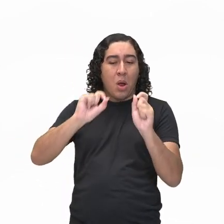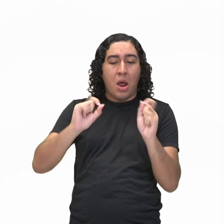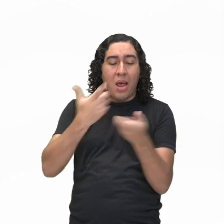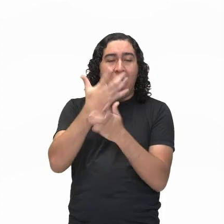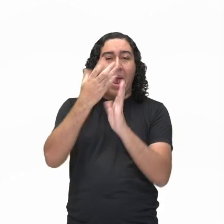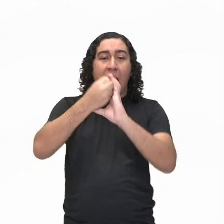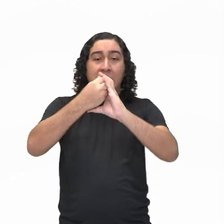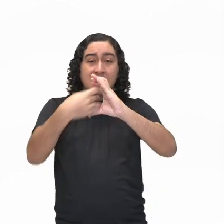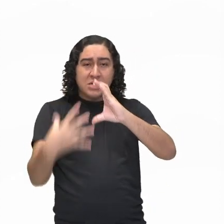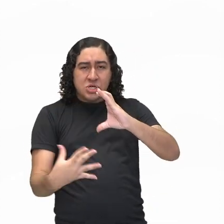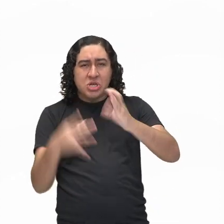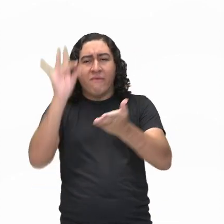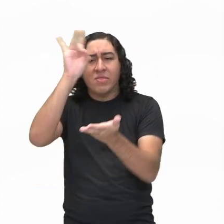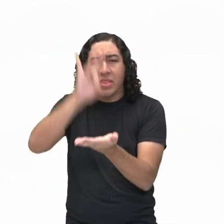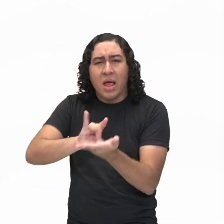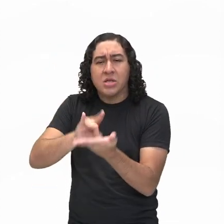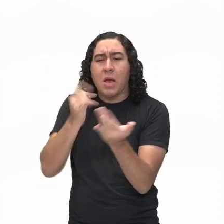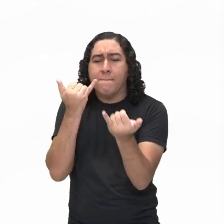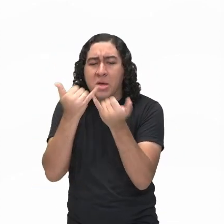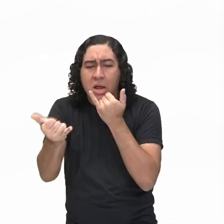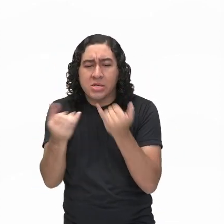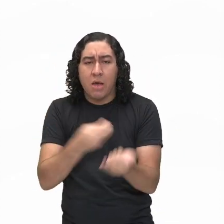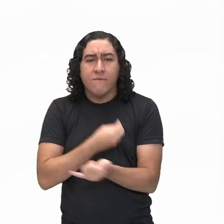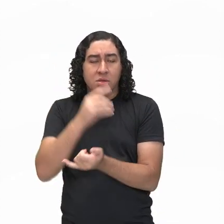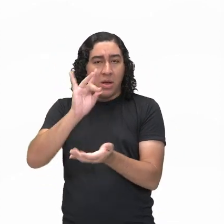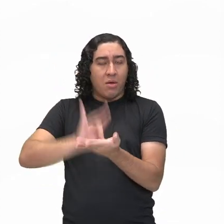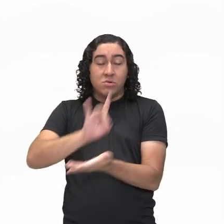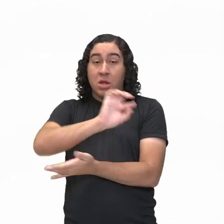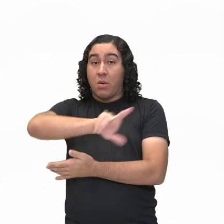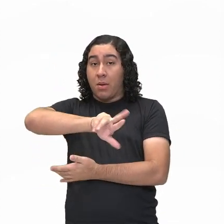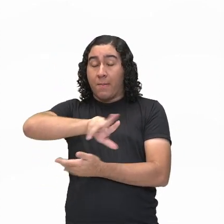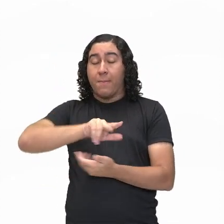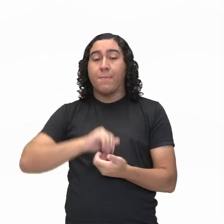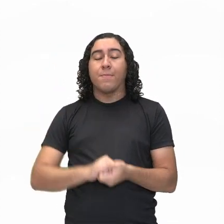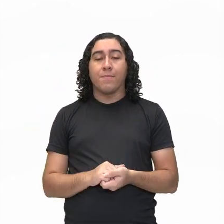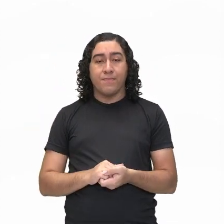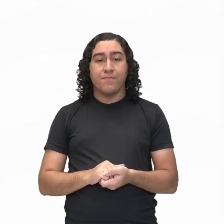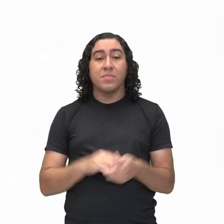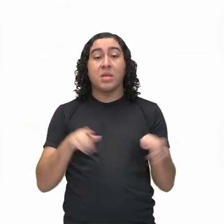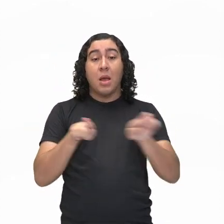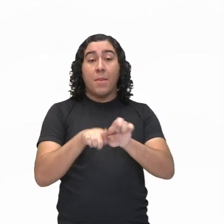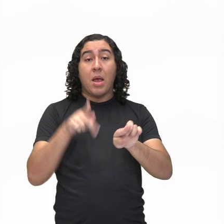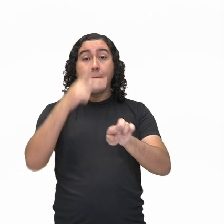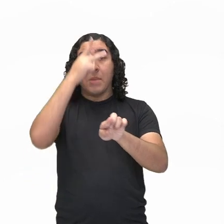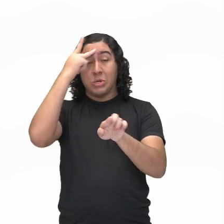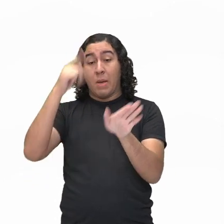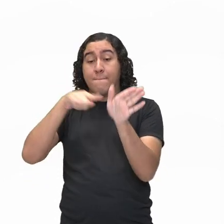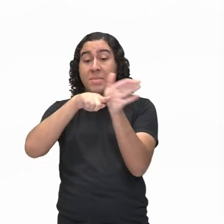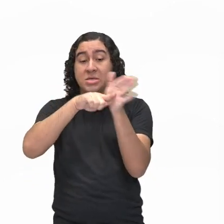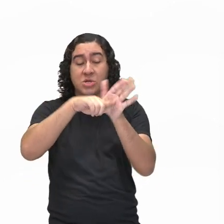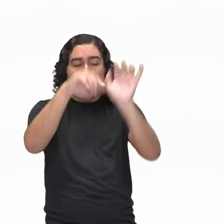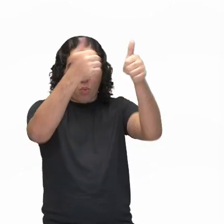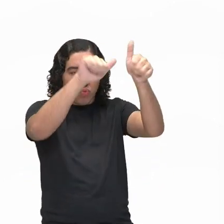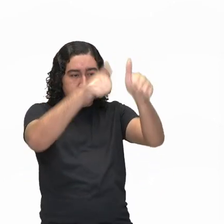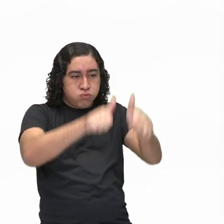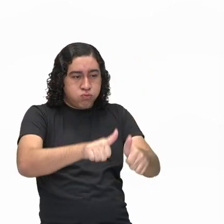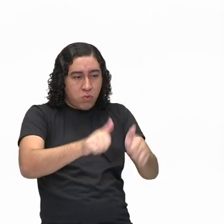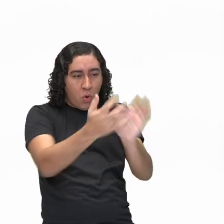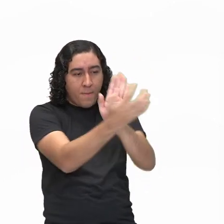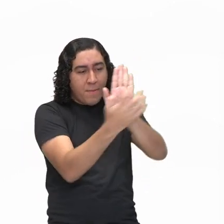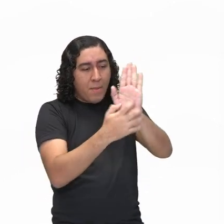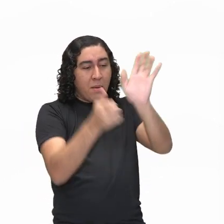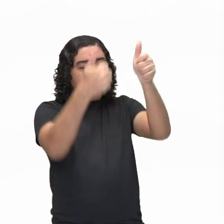representa a realidade. Então, muitos estudiosos, ao analisarem essa pintura rupestre, eles puderam